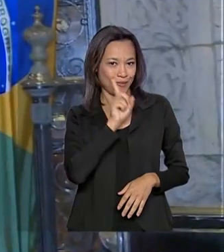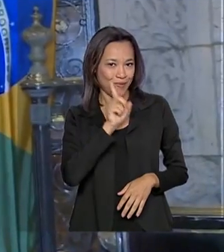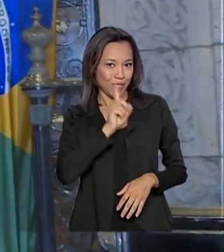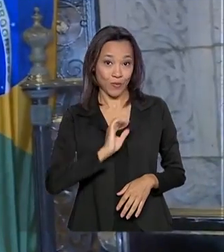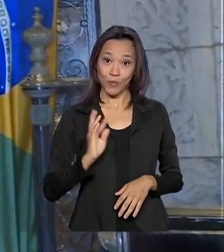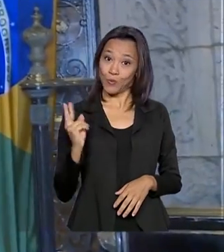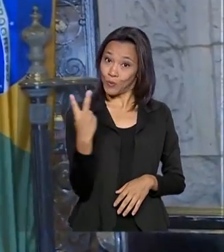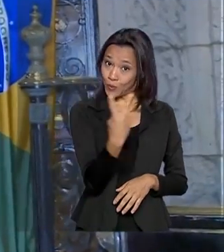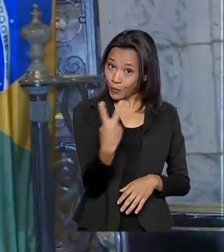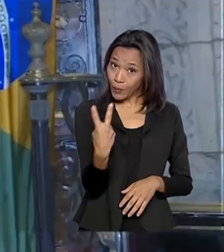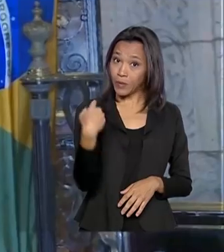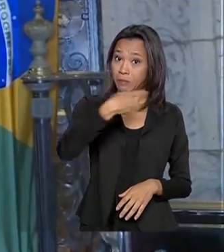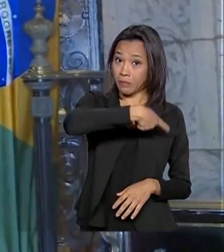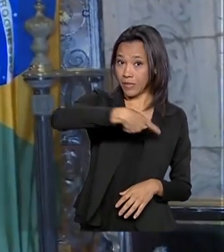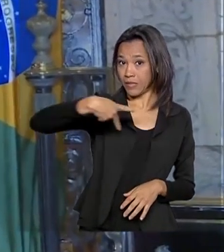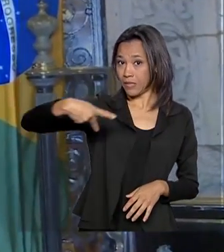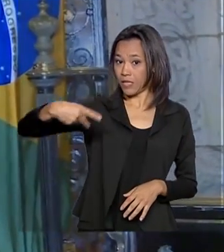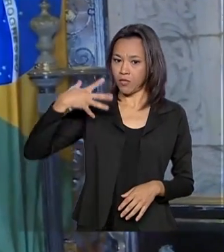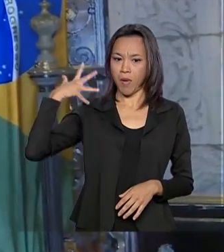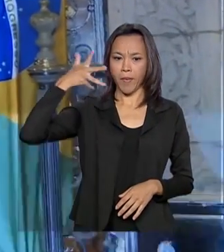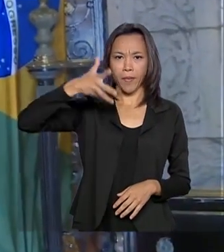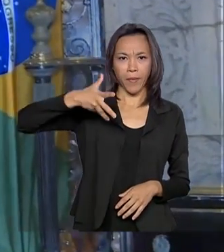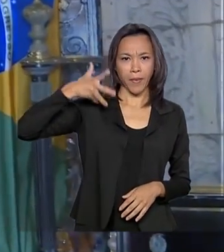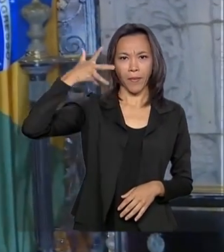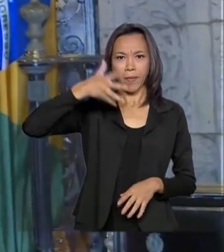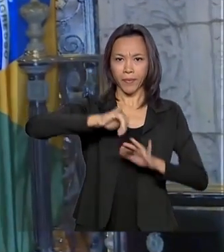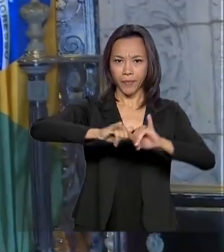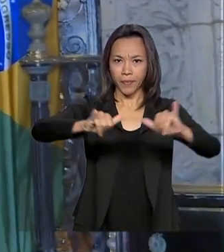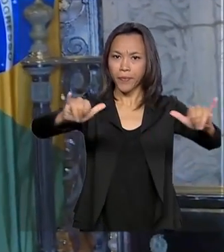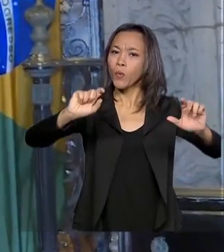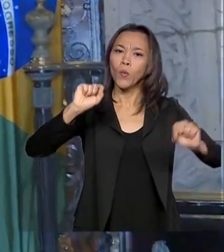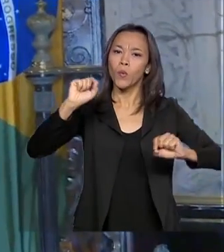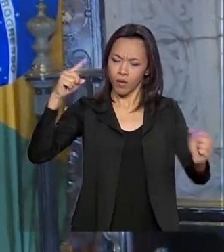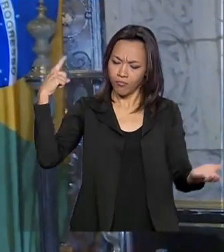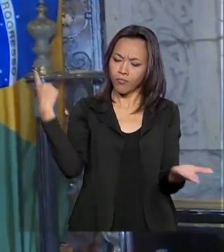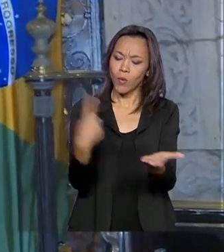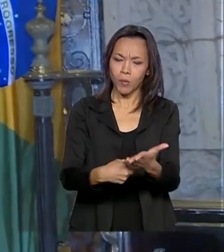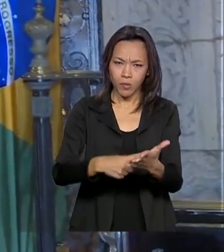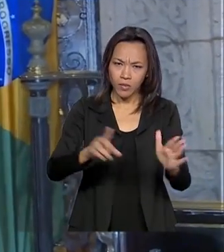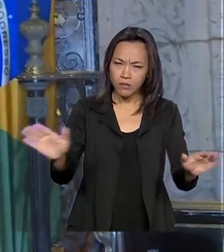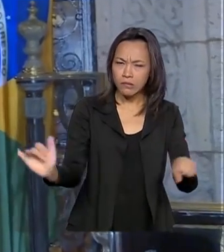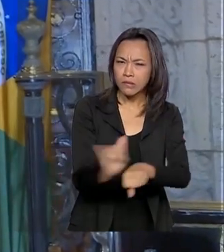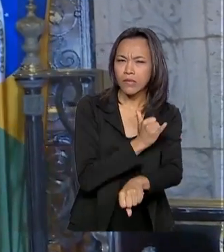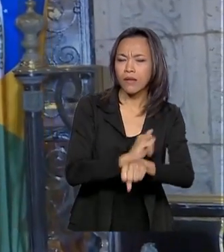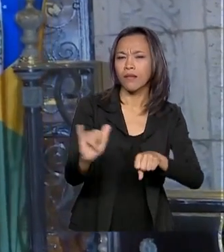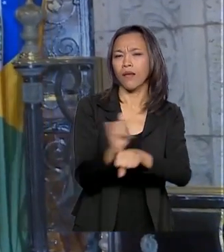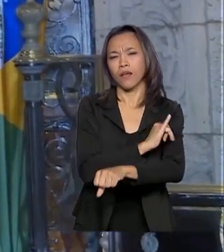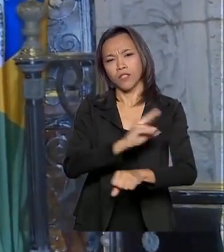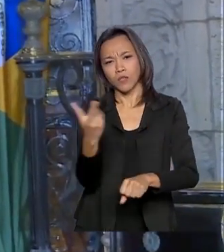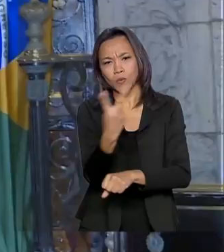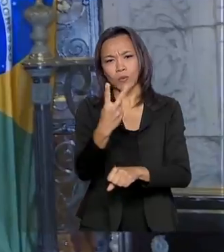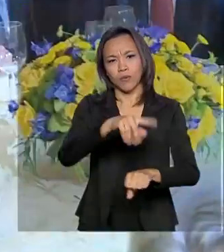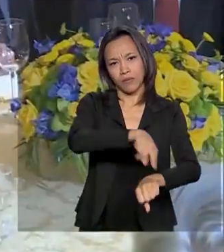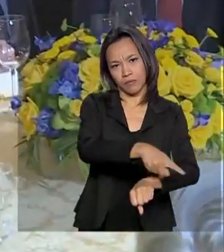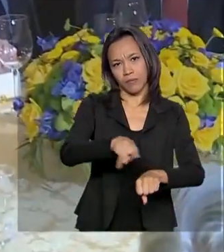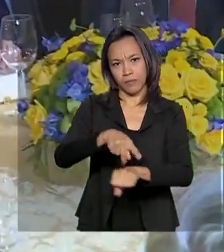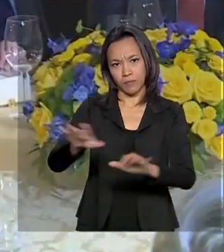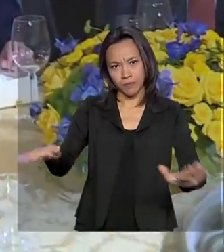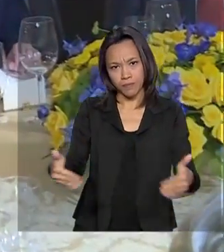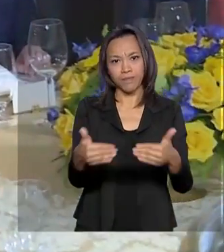Os dois presidentes publicaram declaração conjunta, reafirmando a aliança estratégica entre Brasil e Estados Unidos.